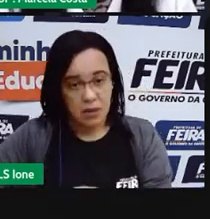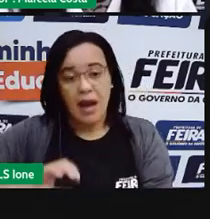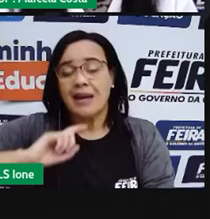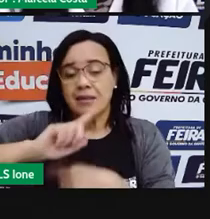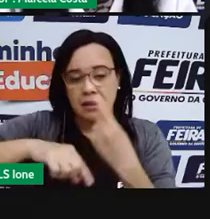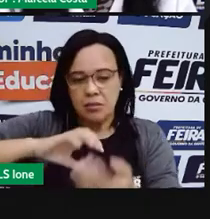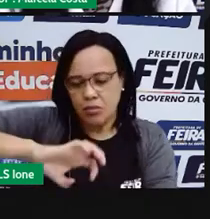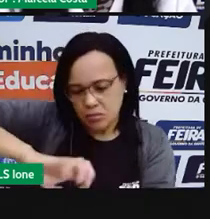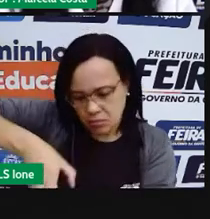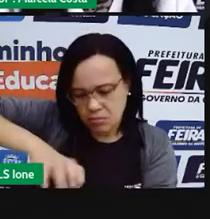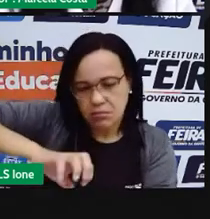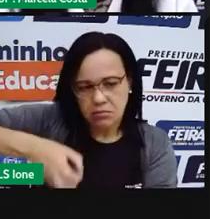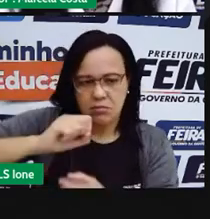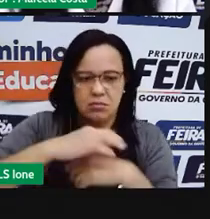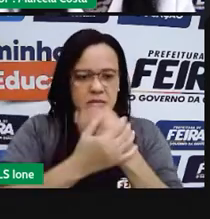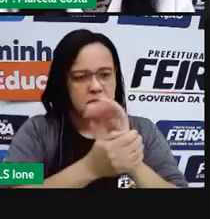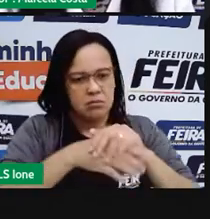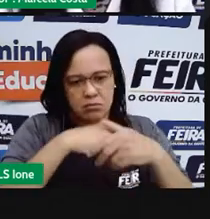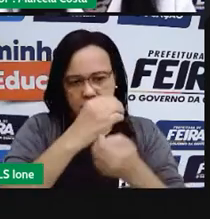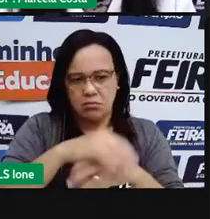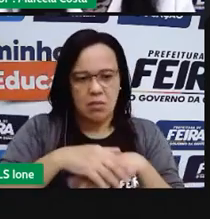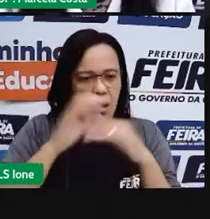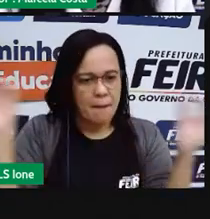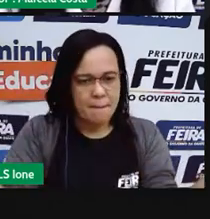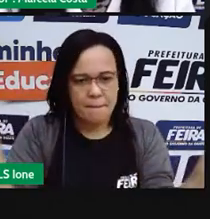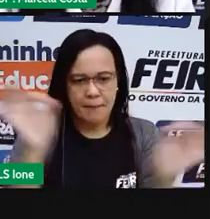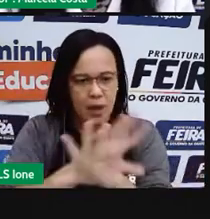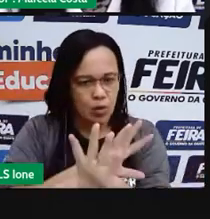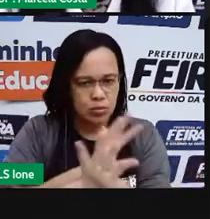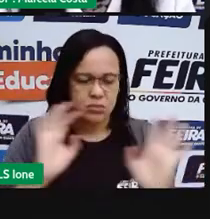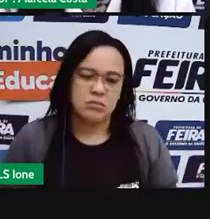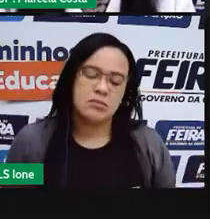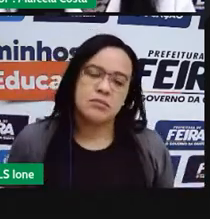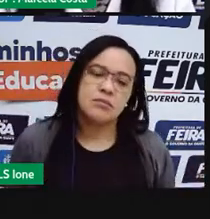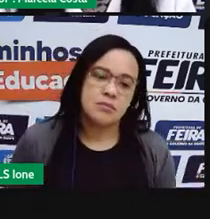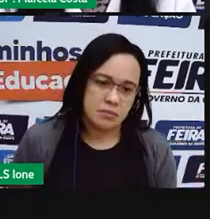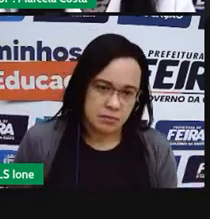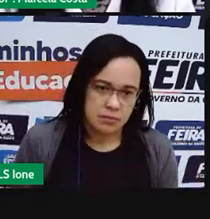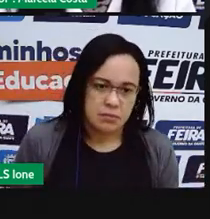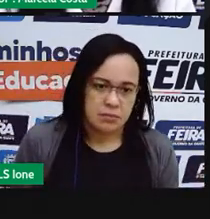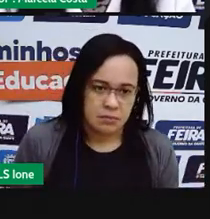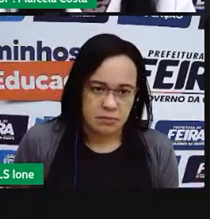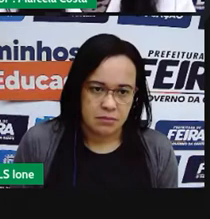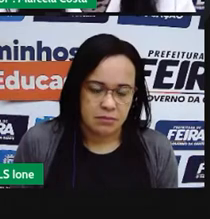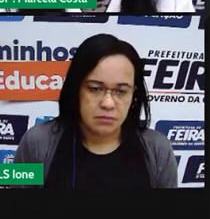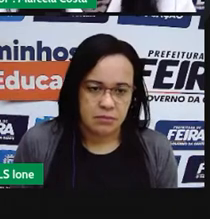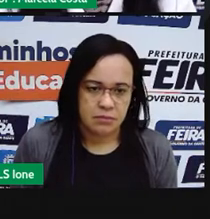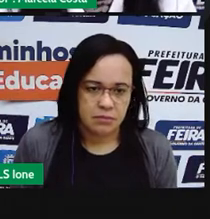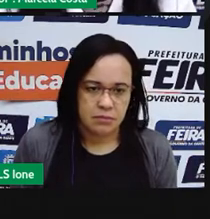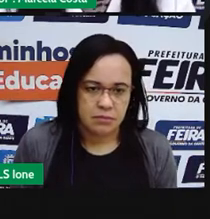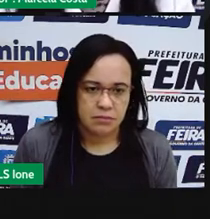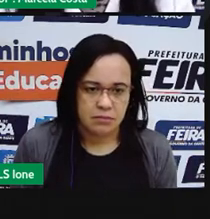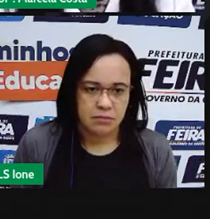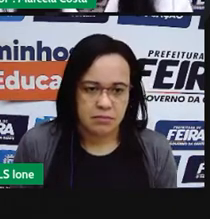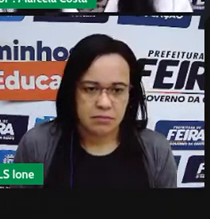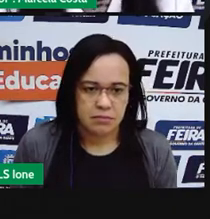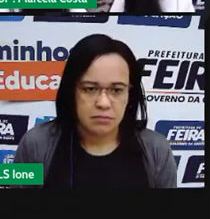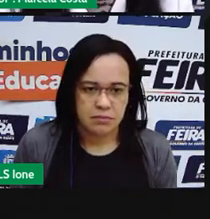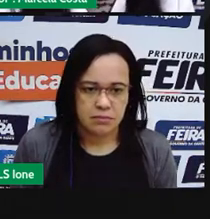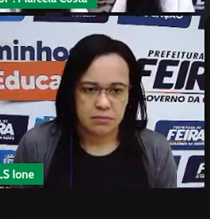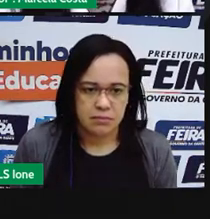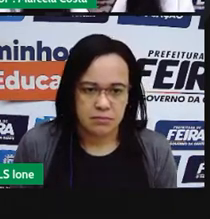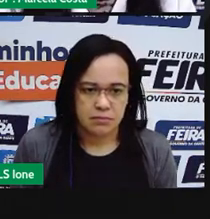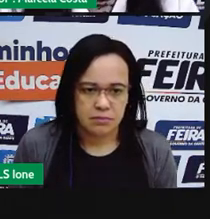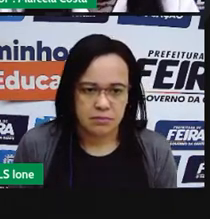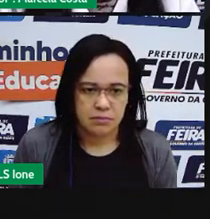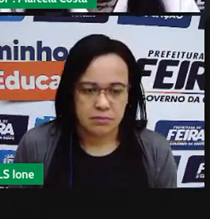for retirar do sabonete, passar água no mão de novo. Porque nesse intervalo, de repente, quando você está passando